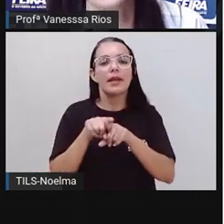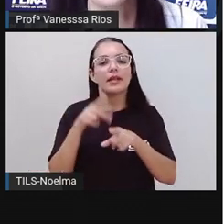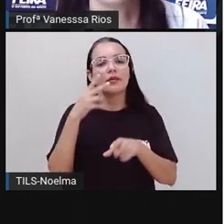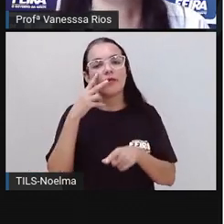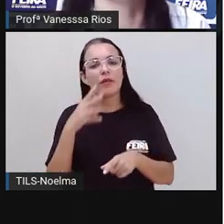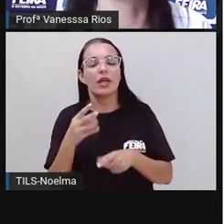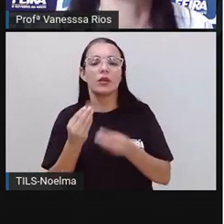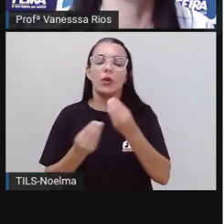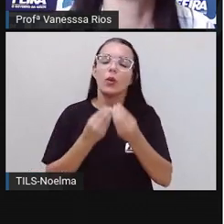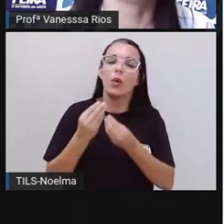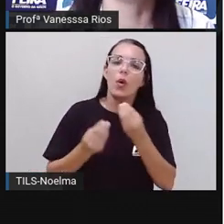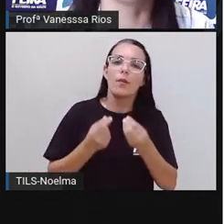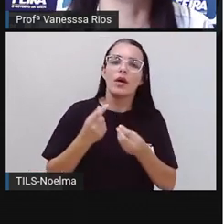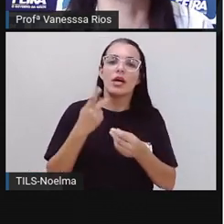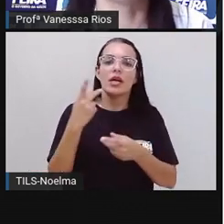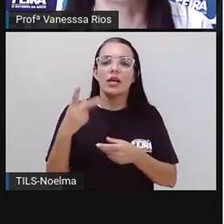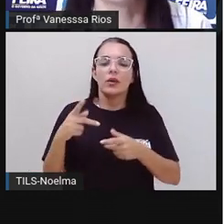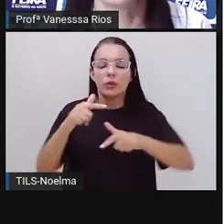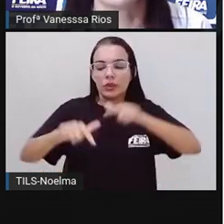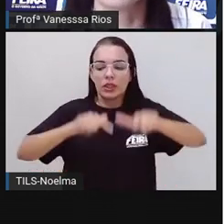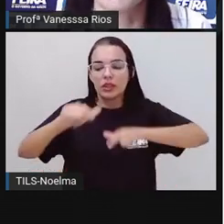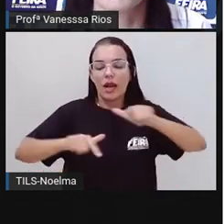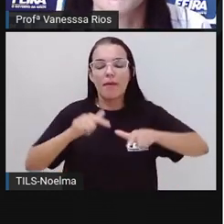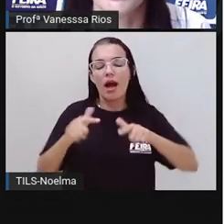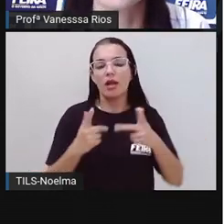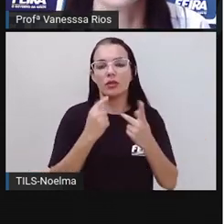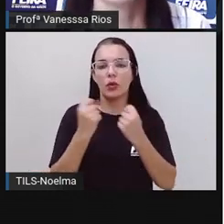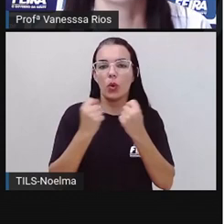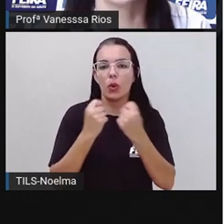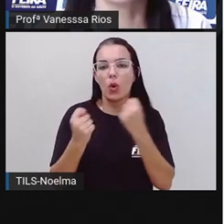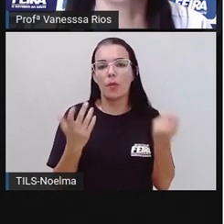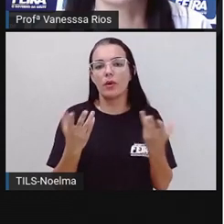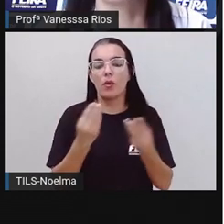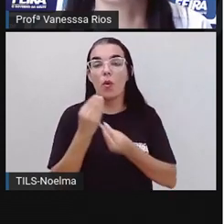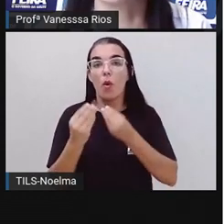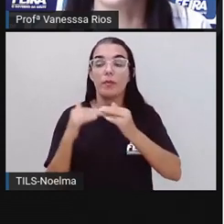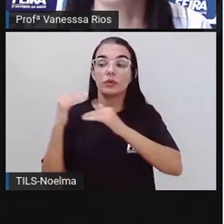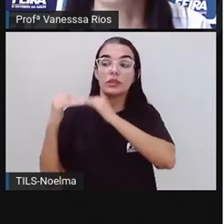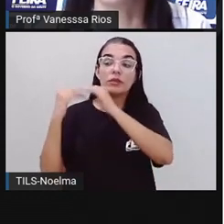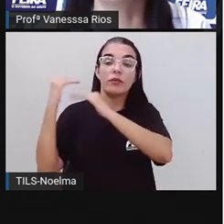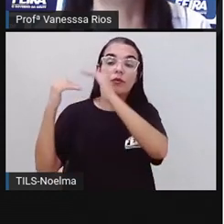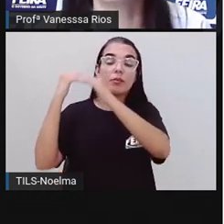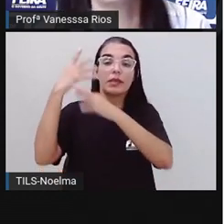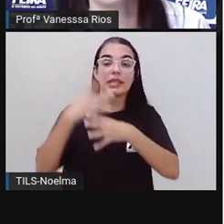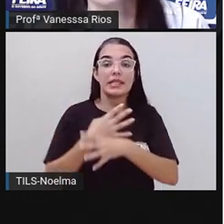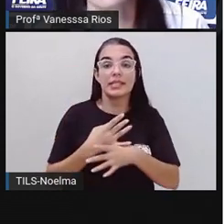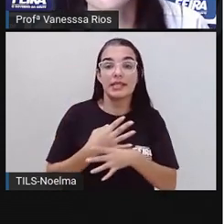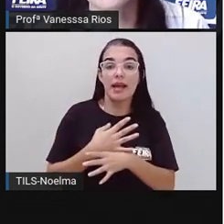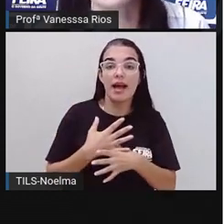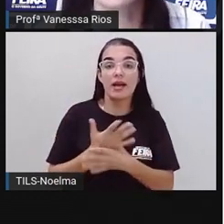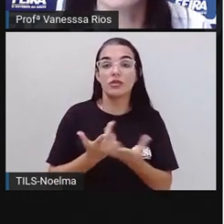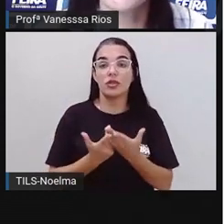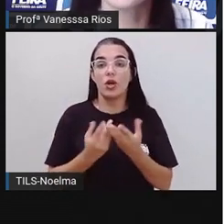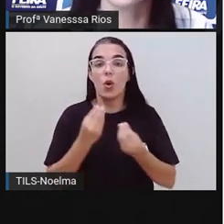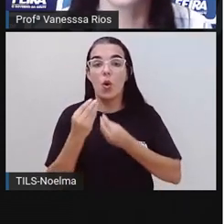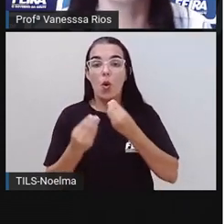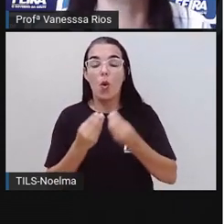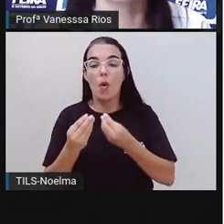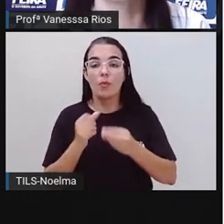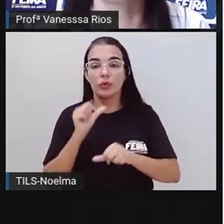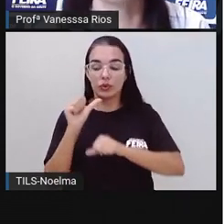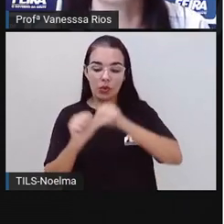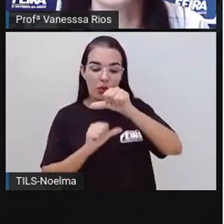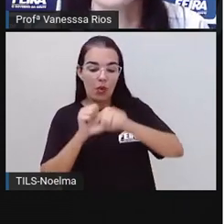econômicas, sobre como a cidade se desenvolveu, o seu processo de urbanização e também de